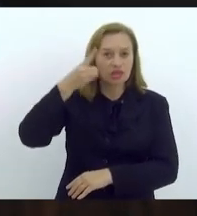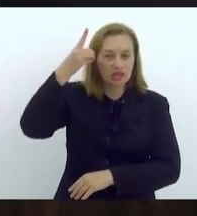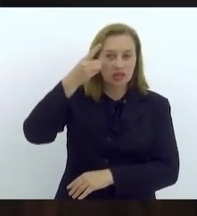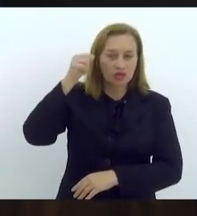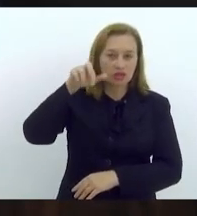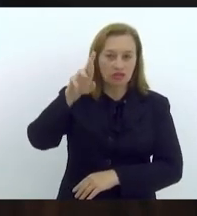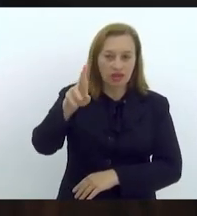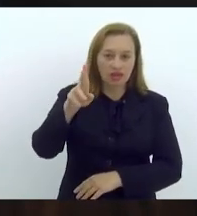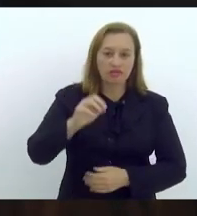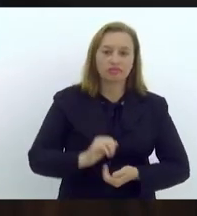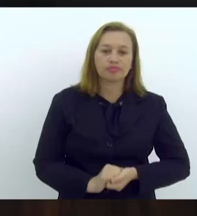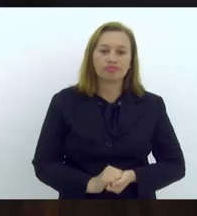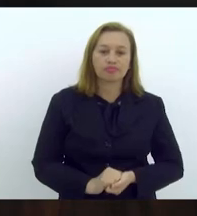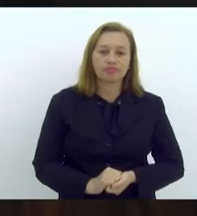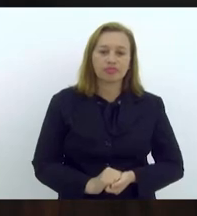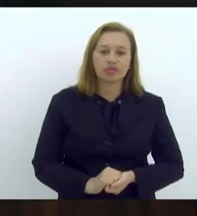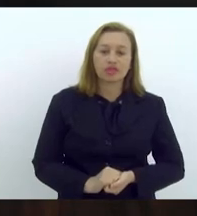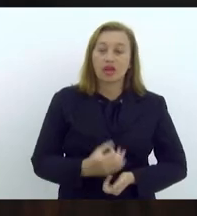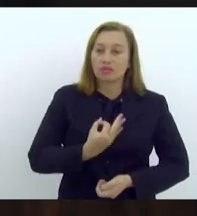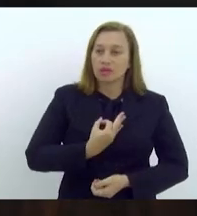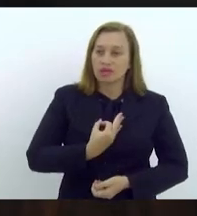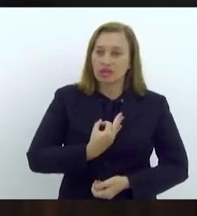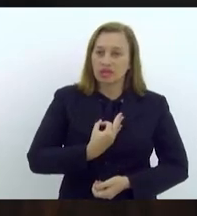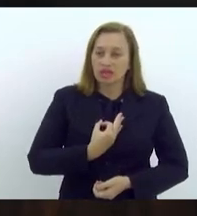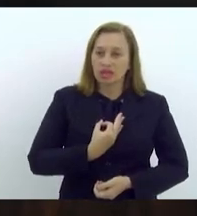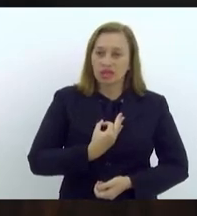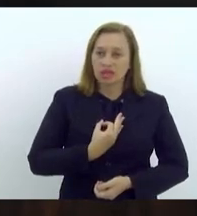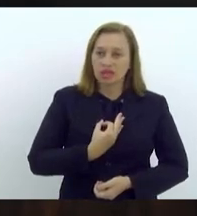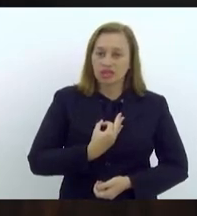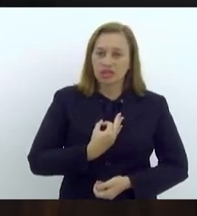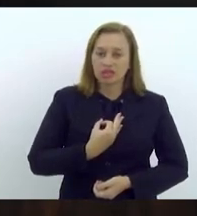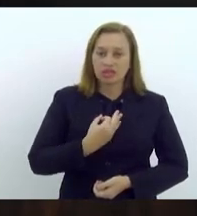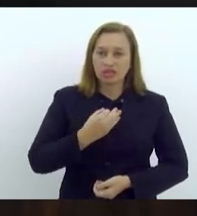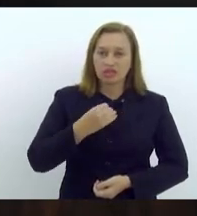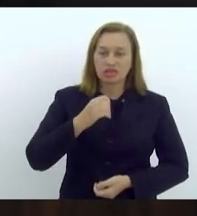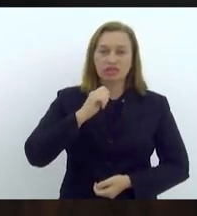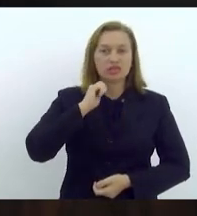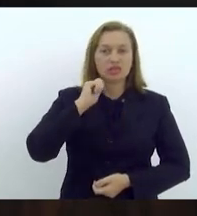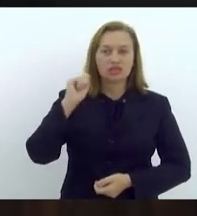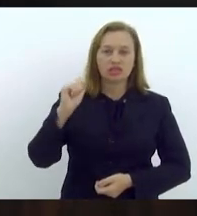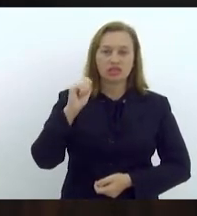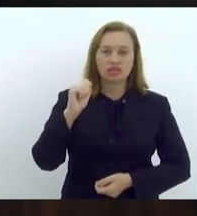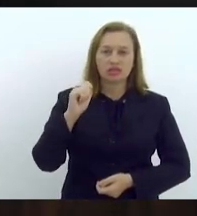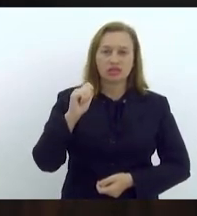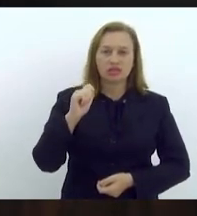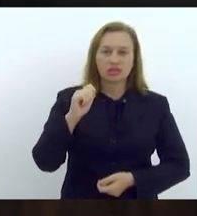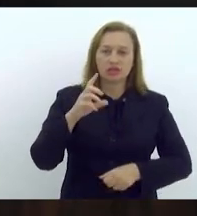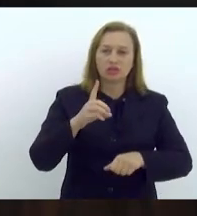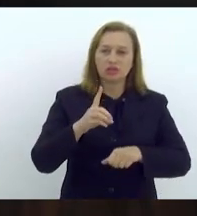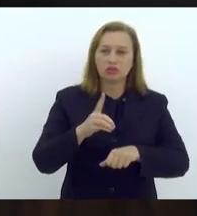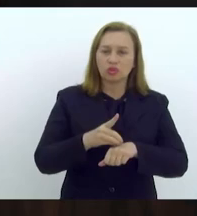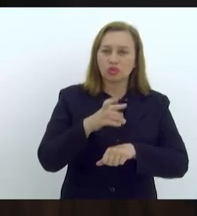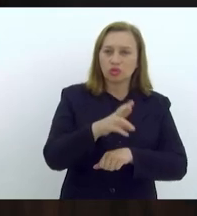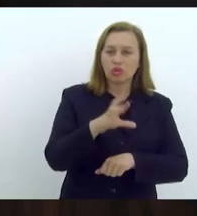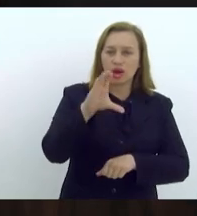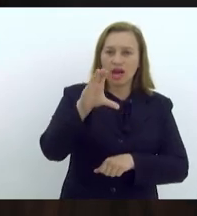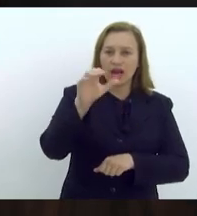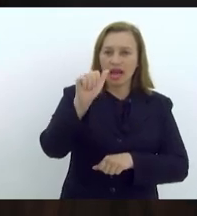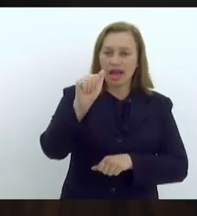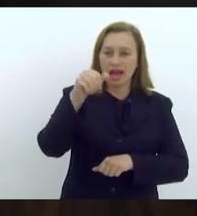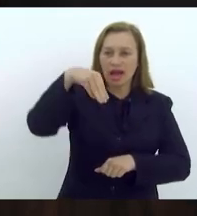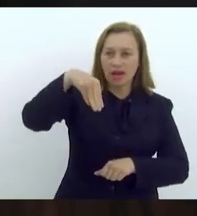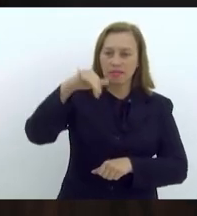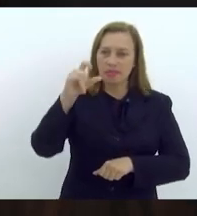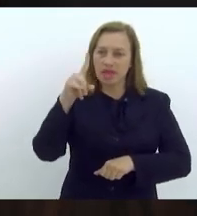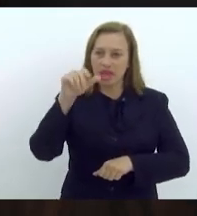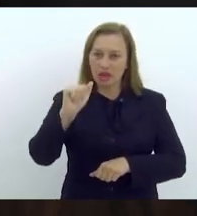Rosenberg Reis, que concede a medalha tiradente e o respectivo diploma ao ilustríssimo senhor doutor Camilo Carvalho, presidente do